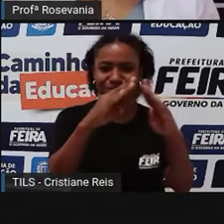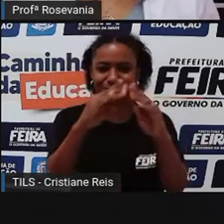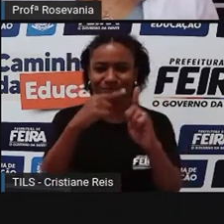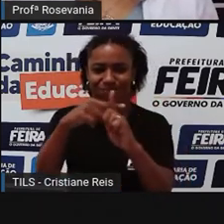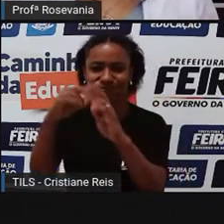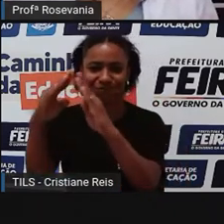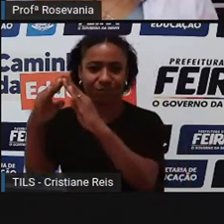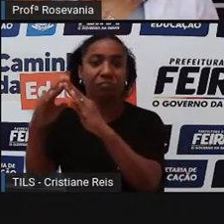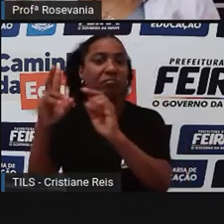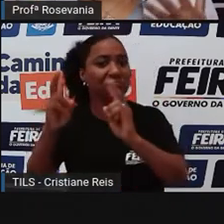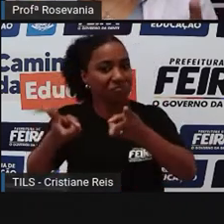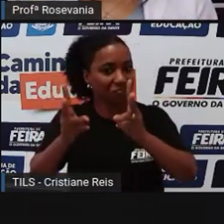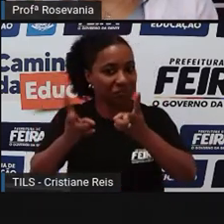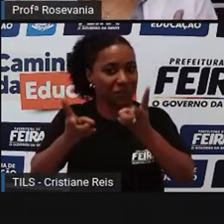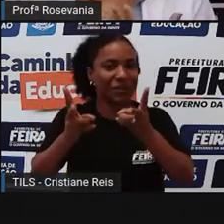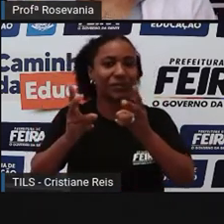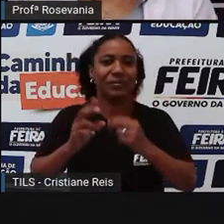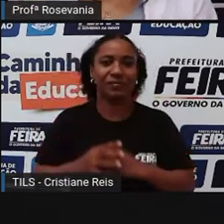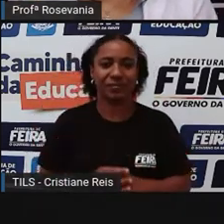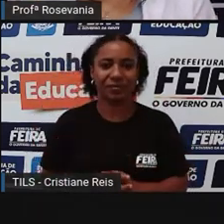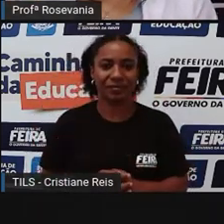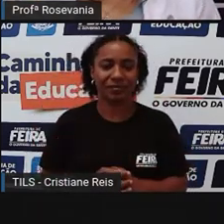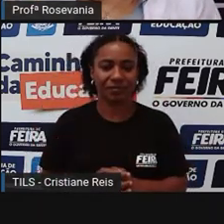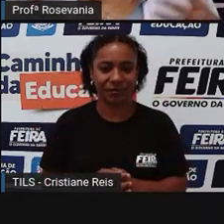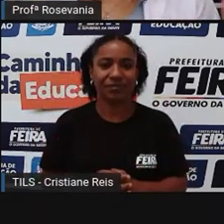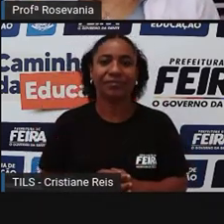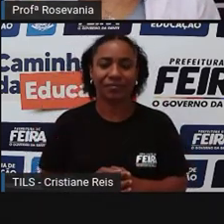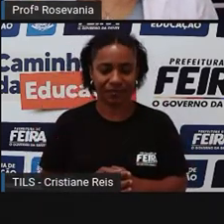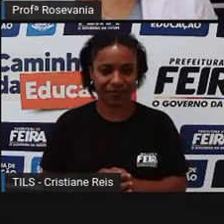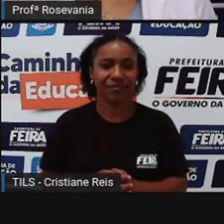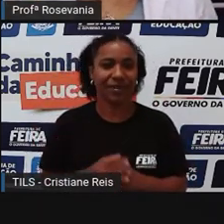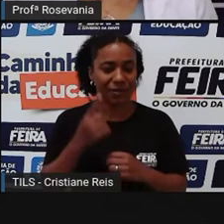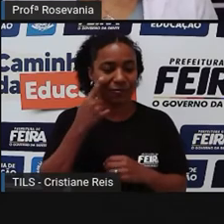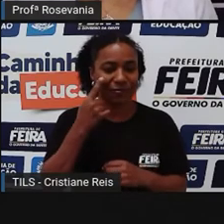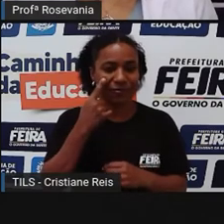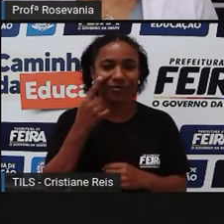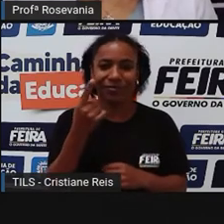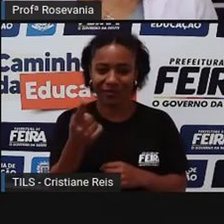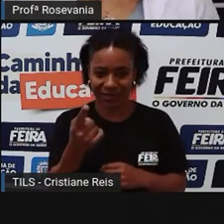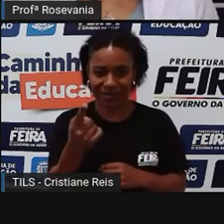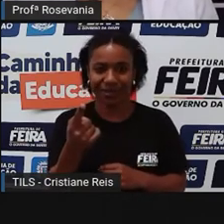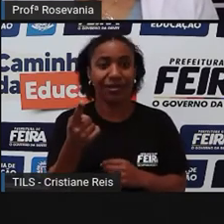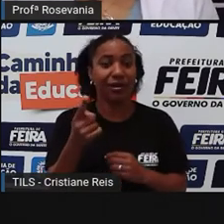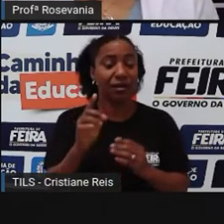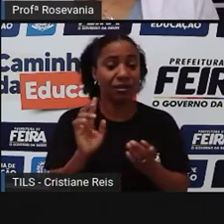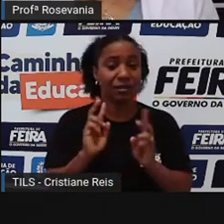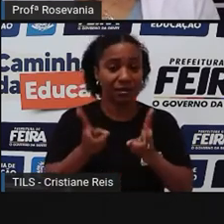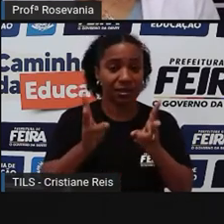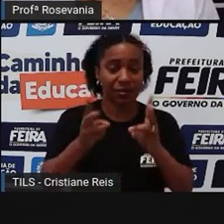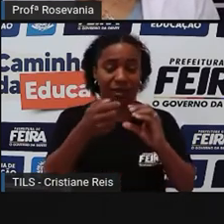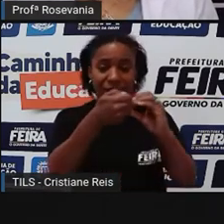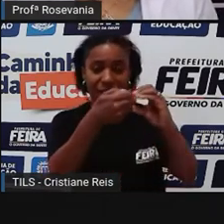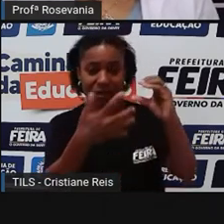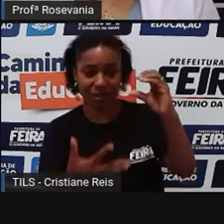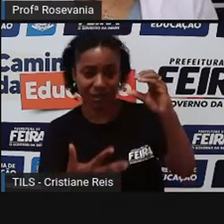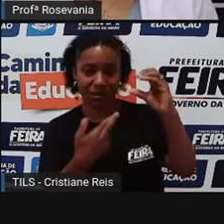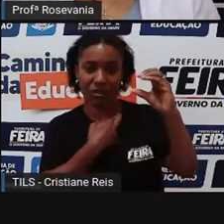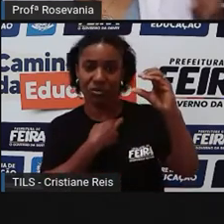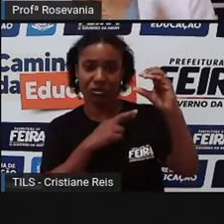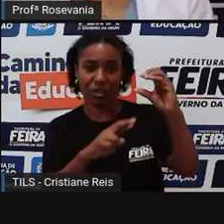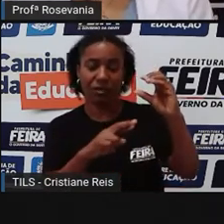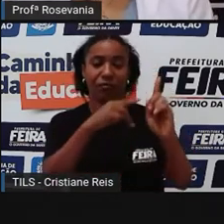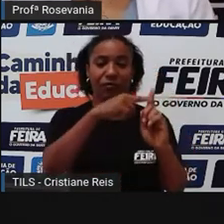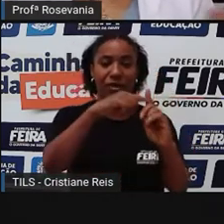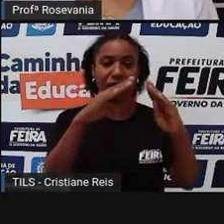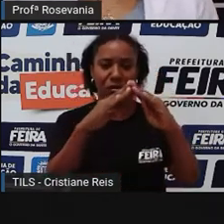a entalhar nessas características aí de religiosidade